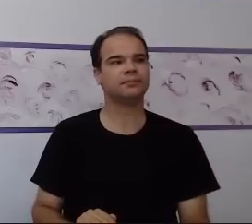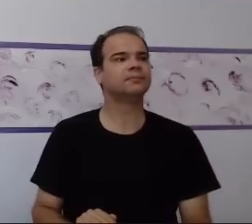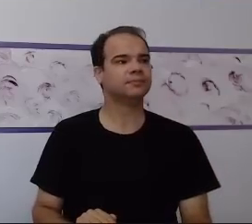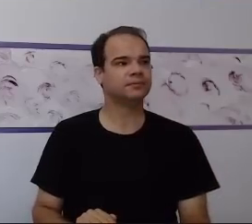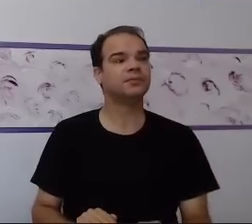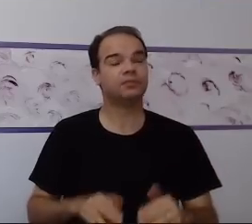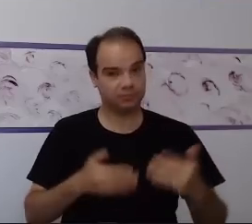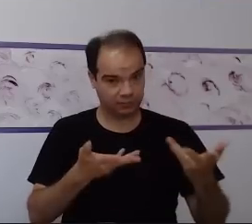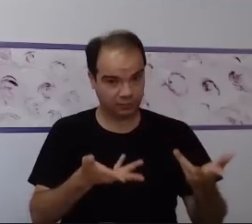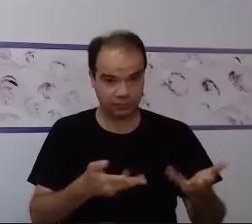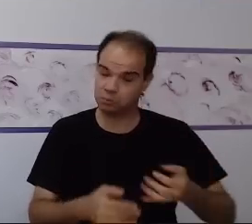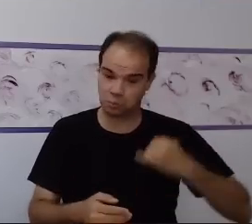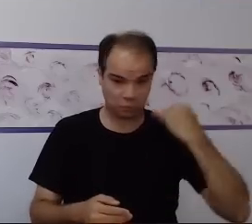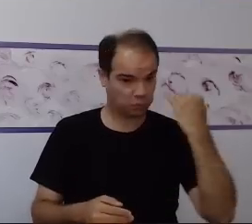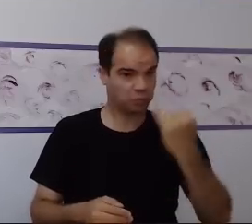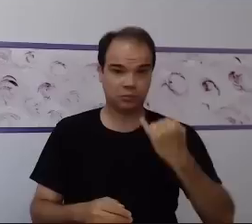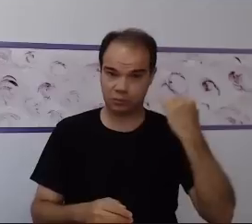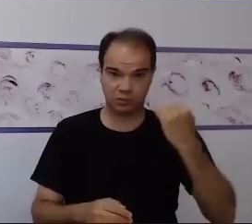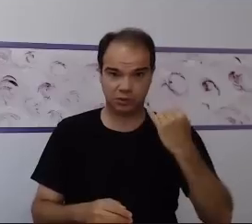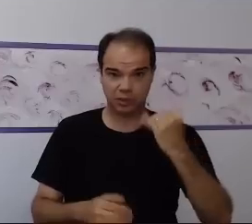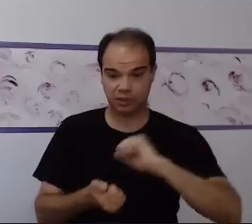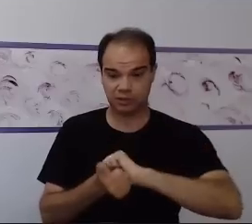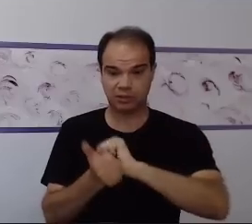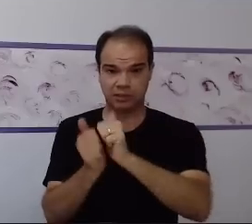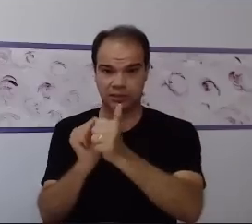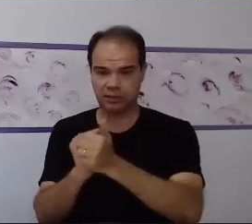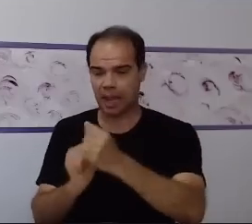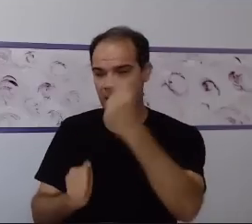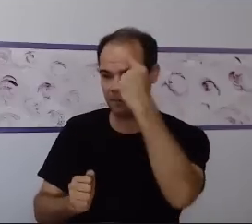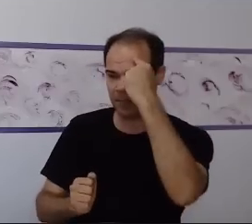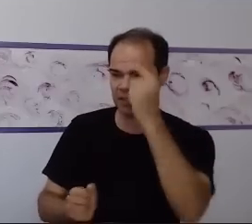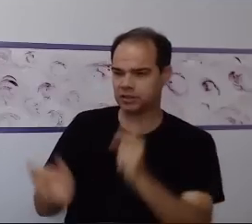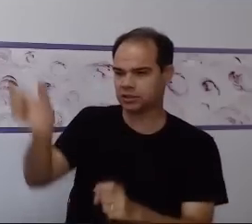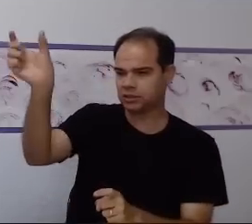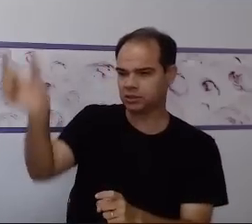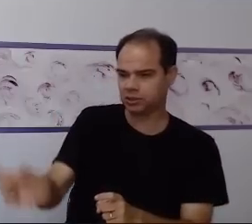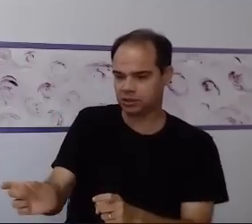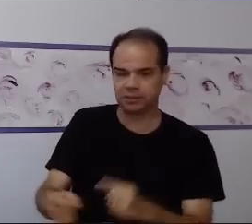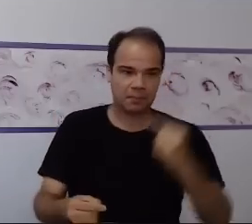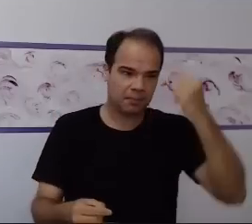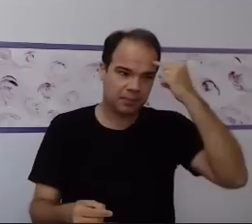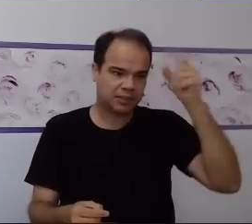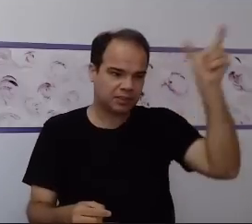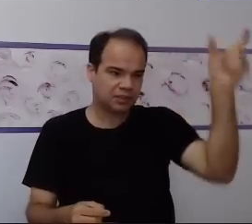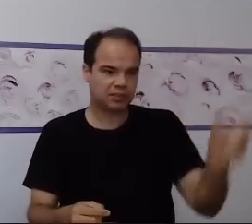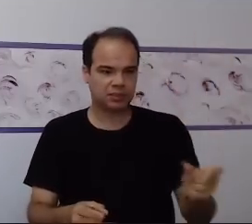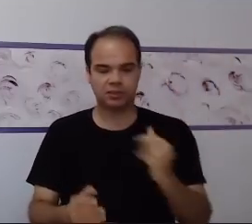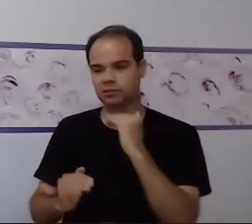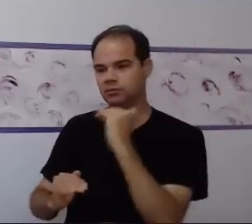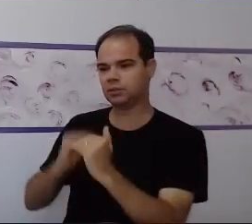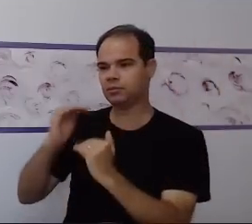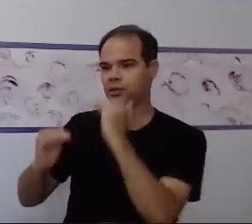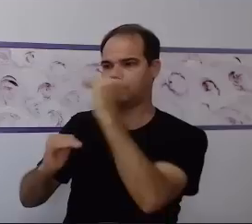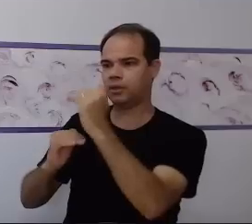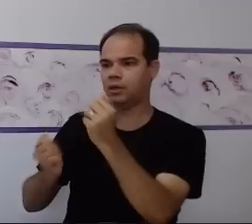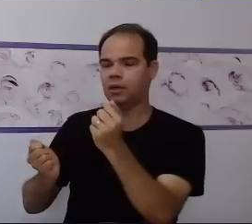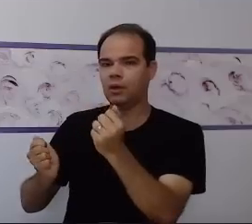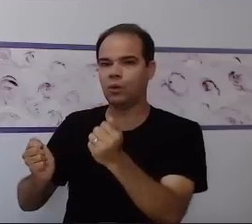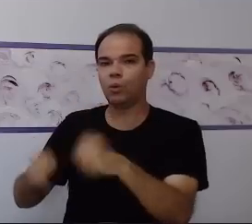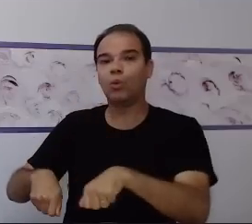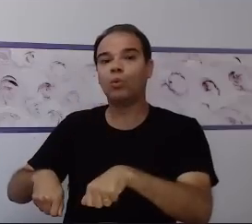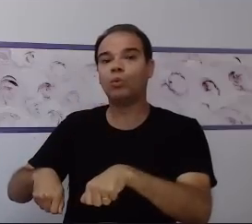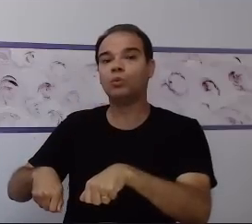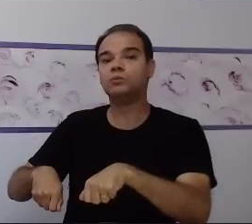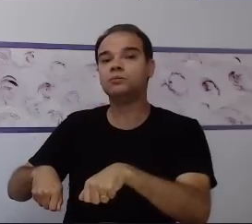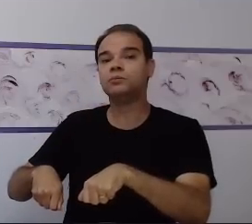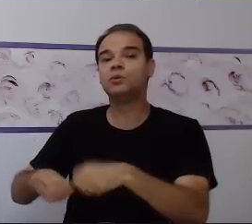desse plano de ensino individualizado. De pensar nesse desenvolvimento dessa criança e mais do que isso. O plano